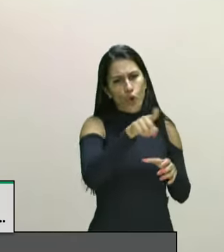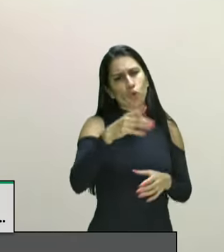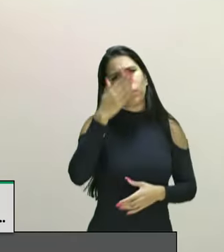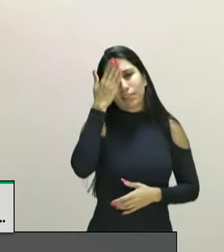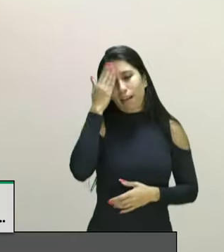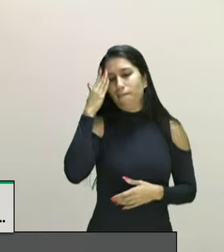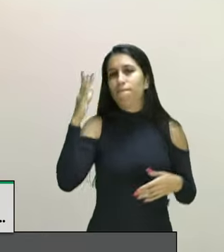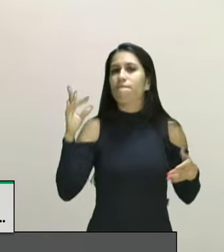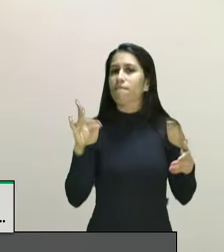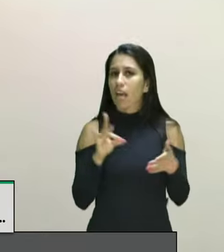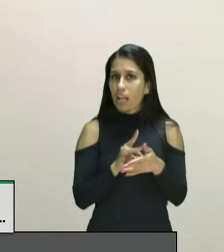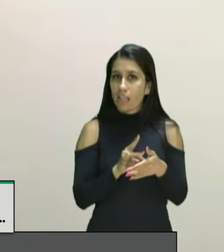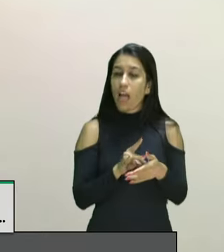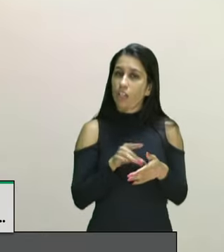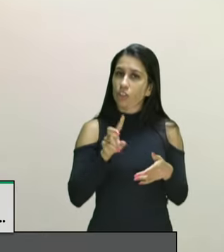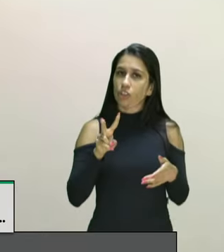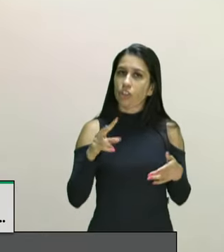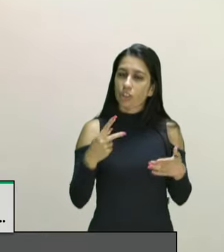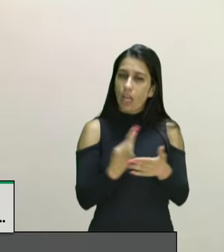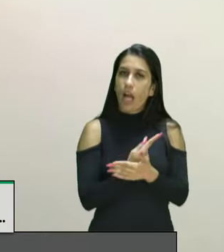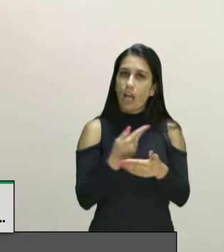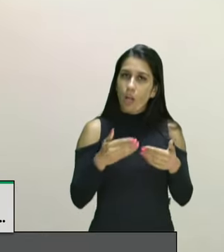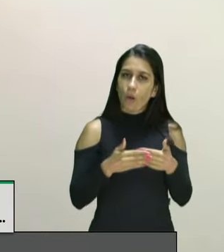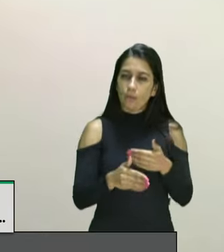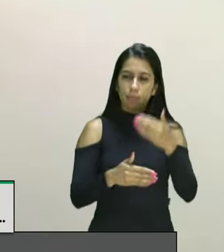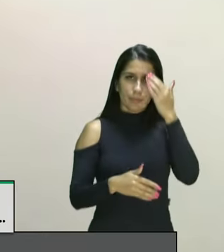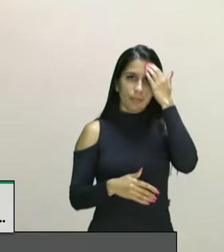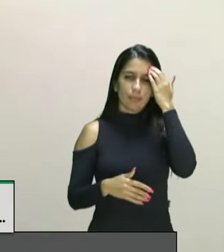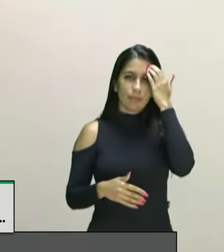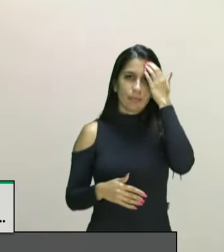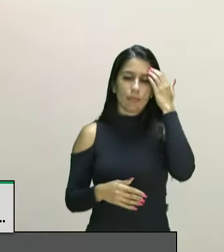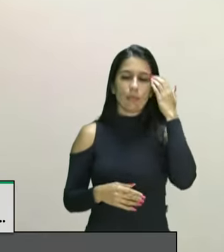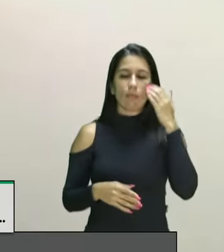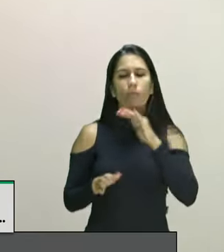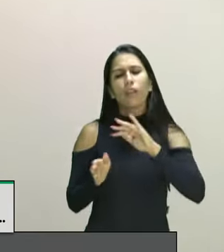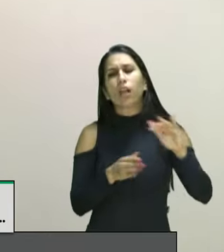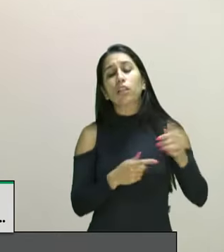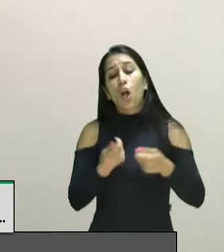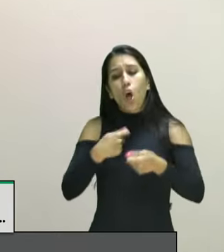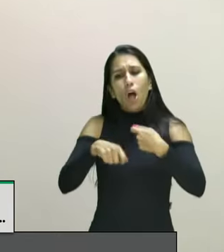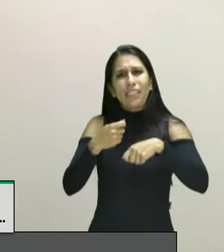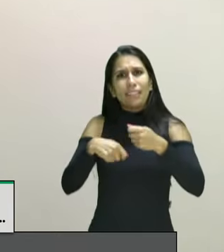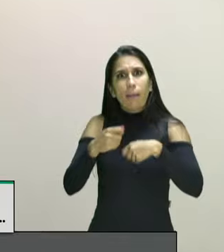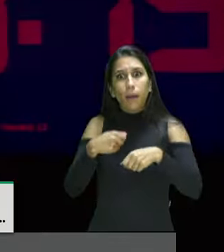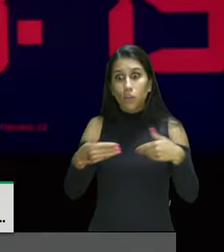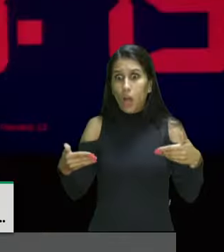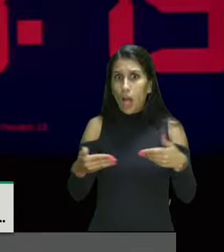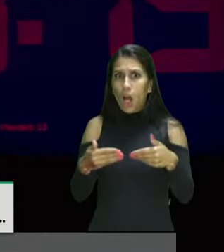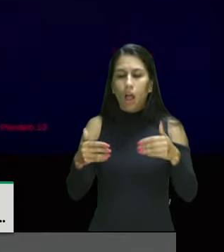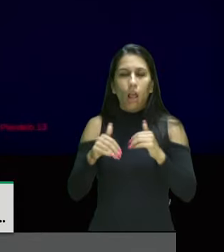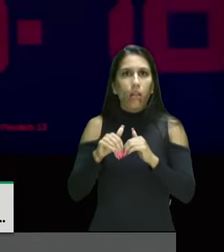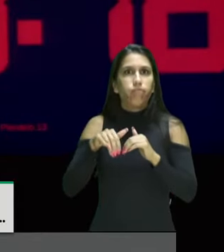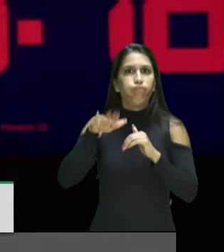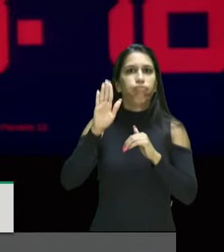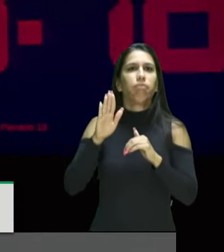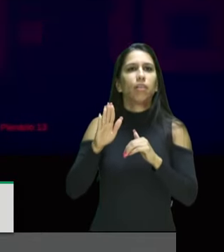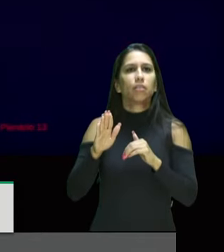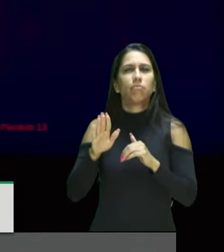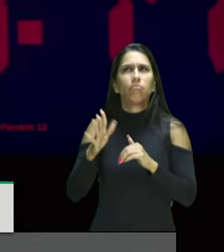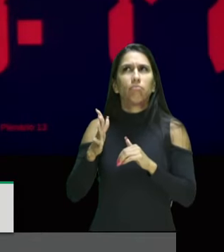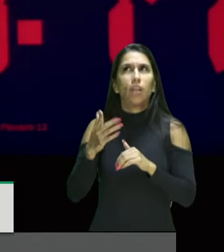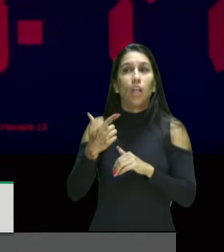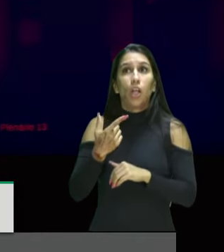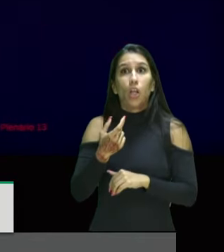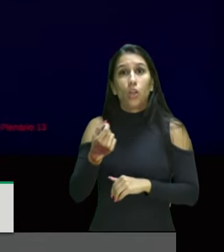e a verdade é que está acontecendo o orçamento nunca tivemos um maior orçamento de todos os tempos o orçamento desde 2012